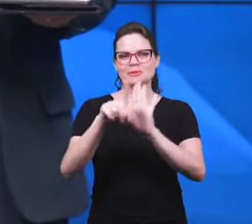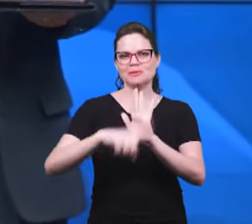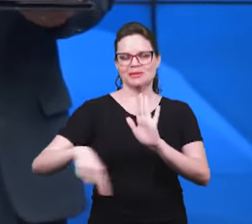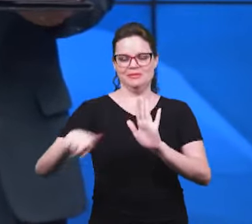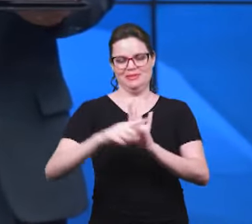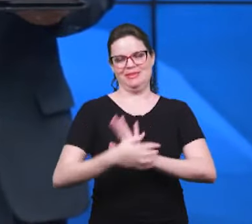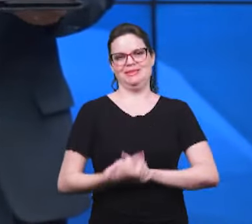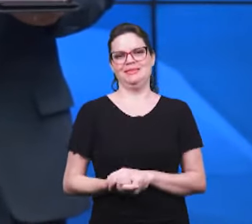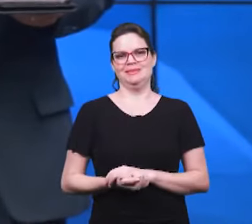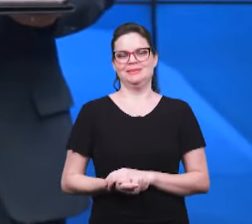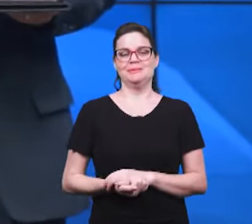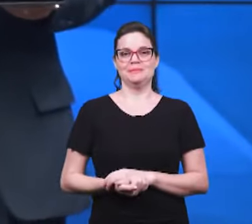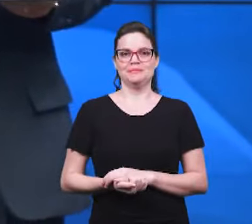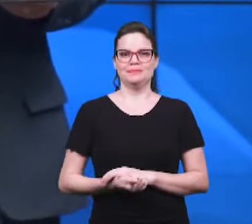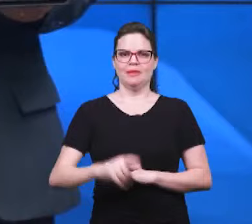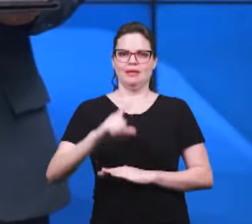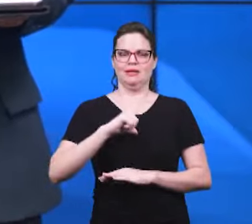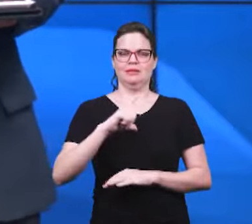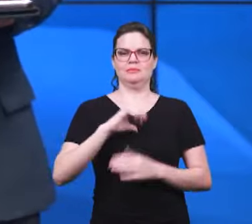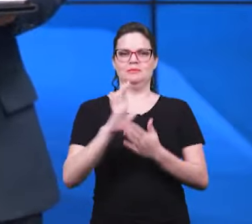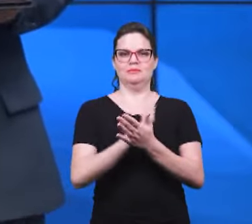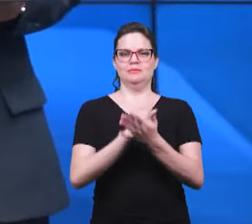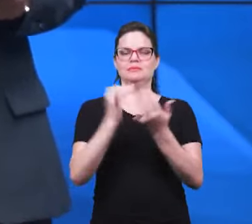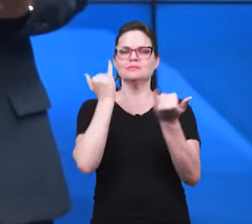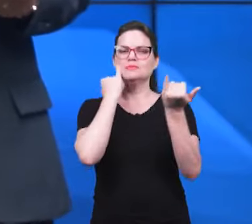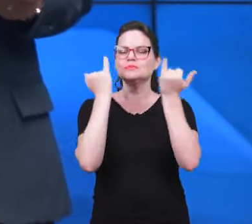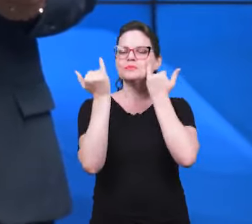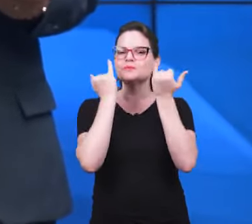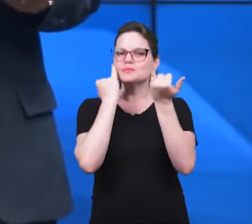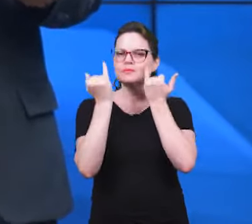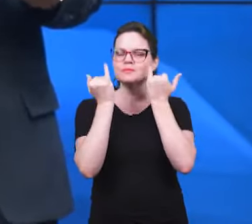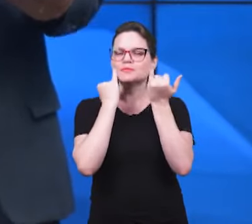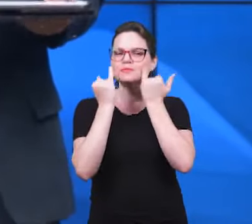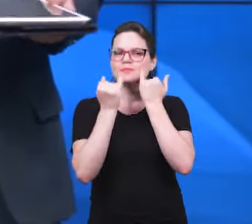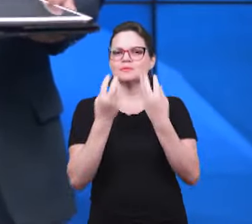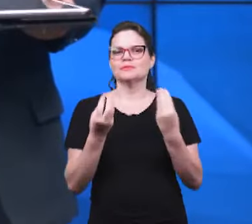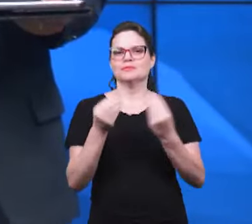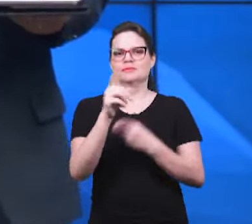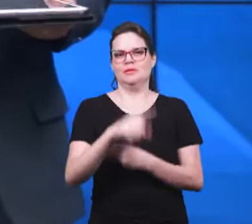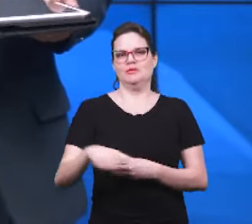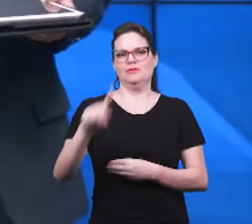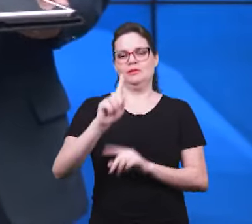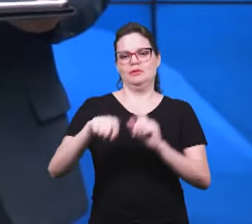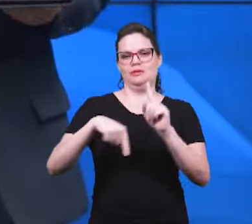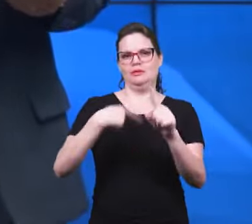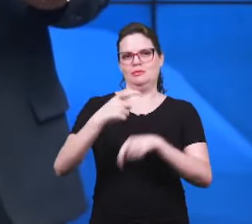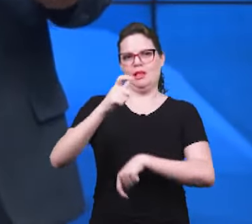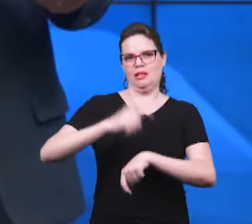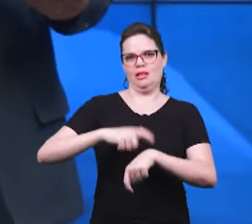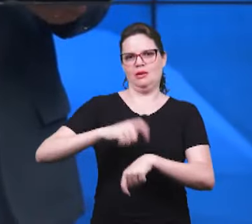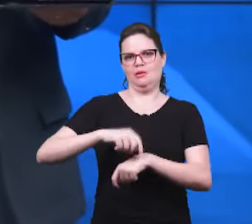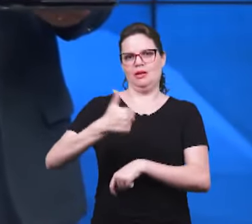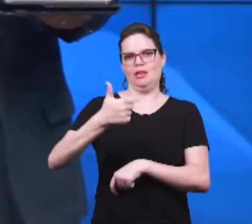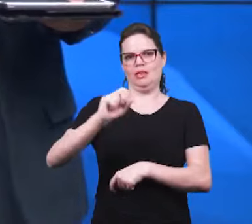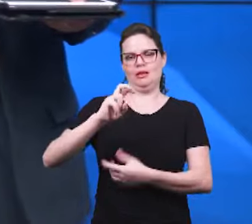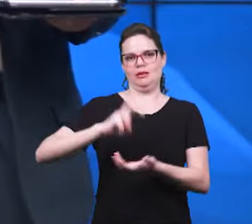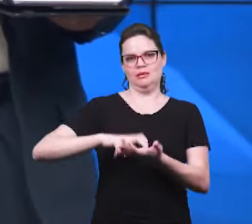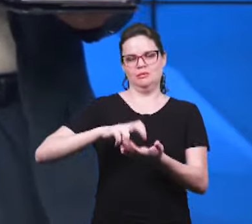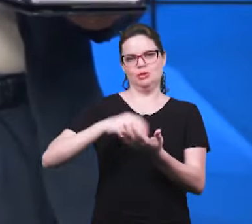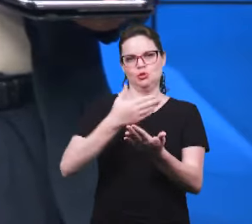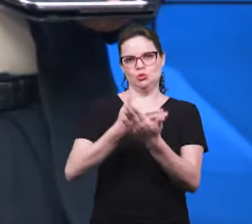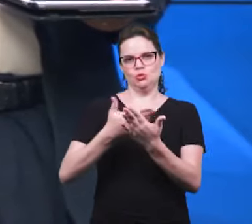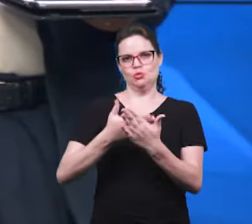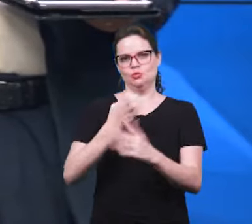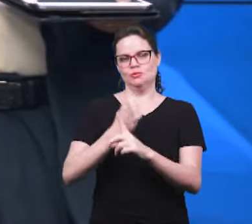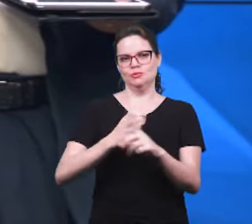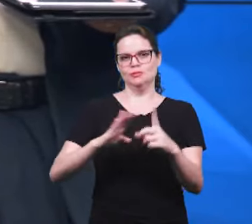aqui, portanto, com algumas informações preliminares para facilitar aos irmãos e aqueles que também participam conosco nessa